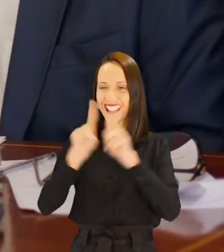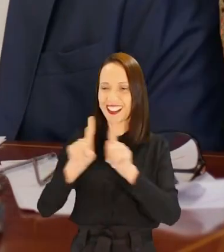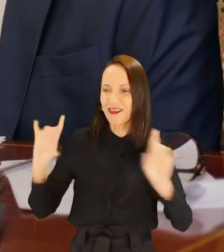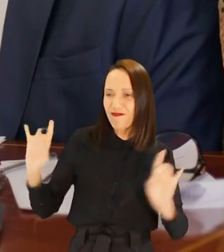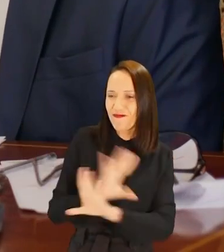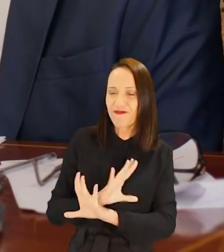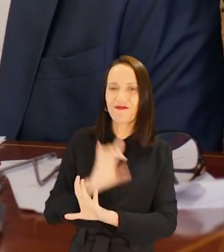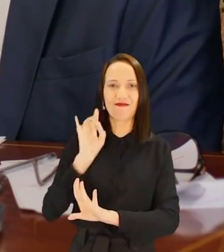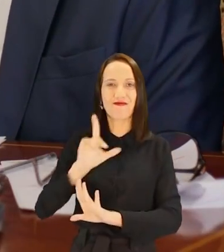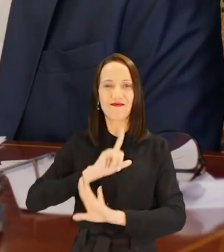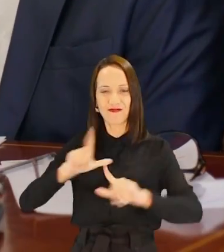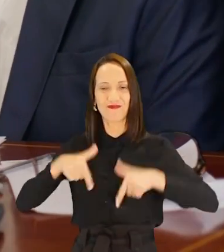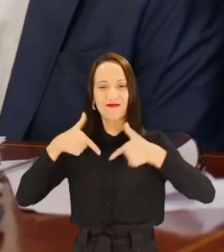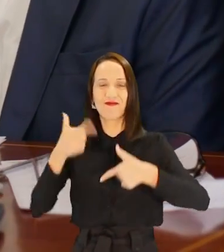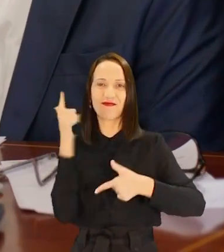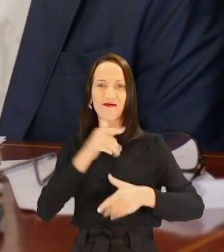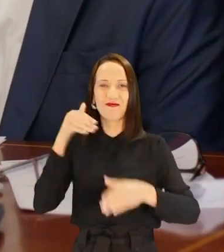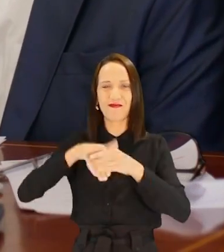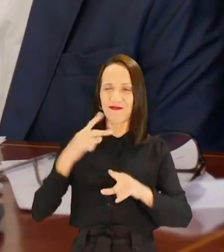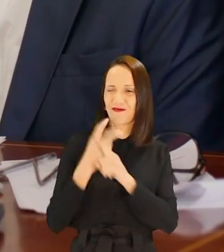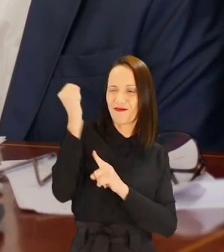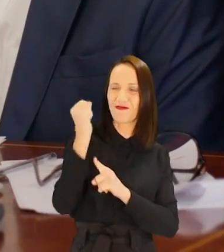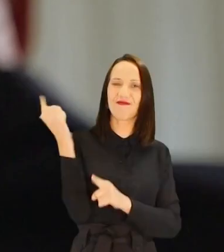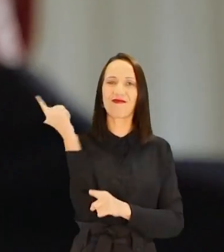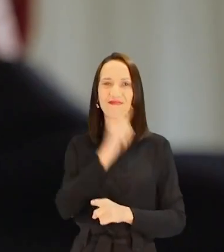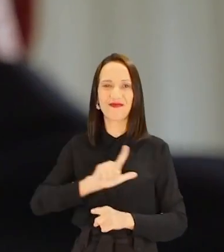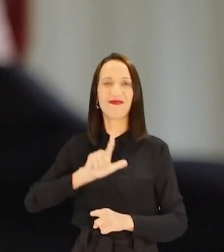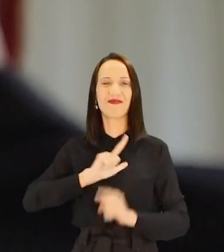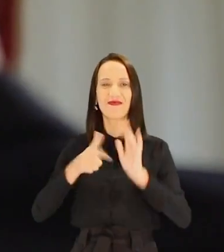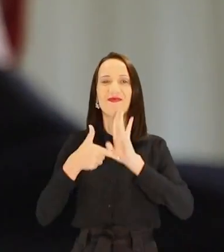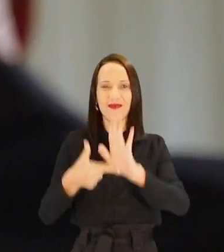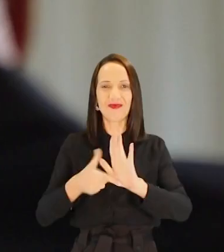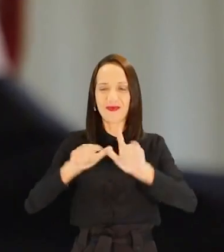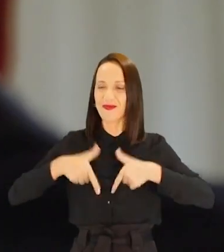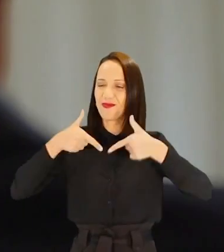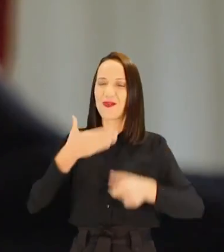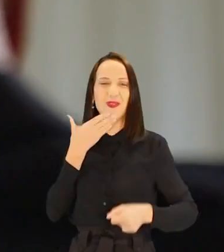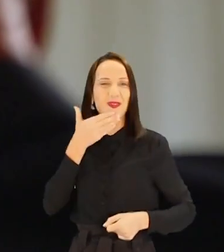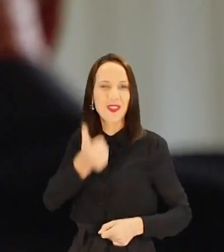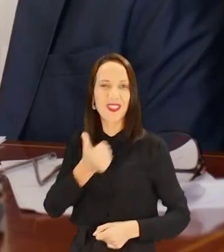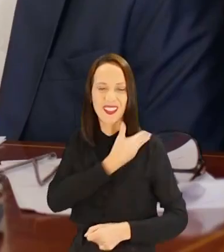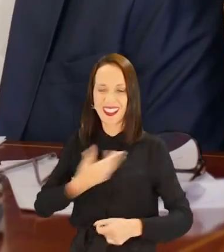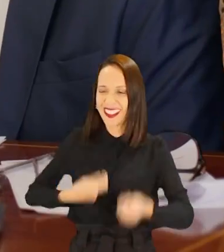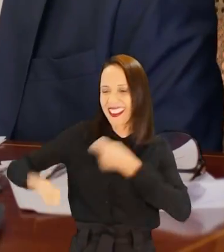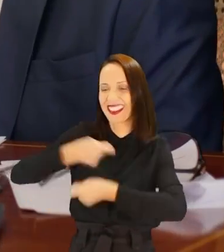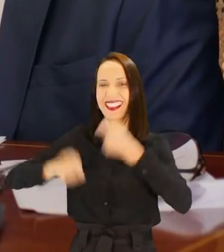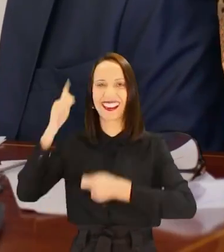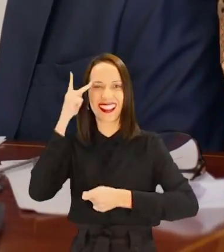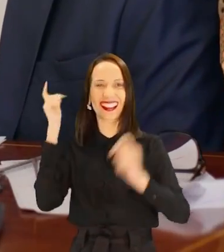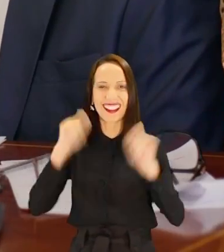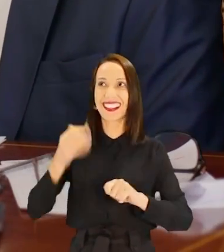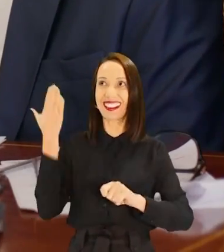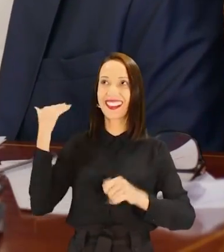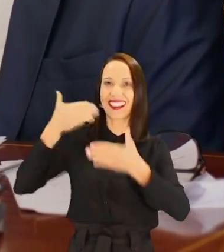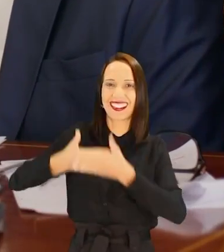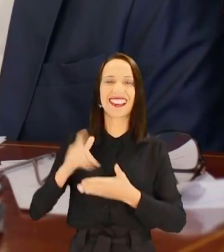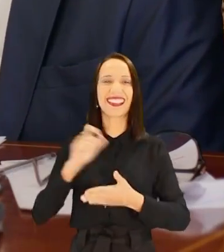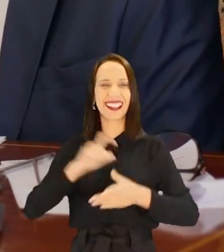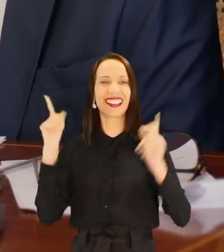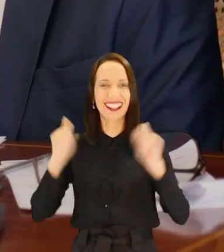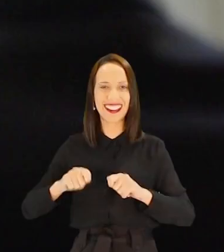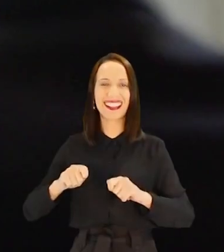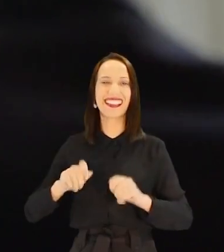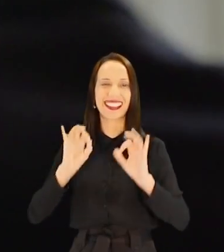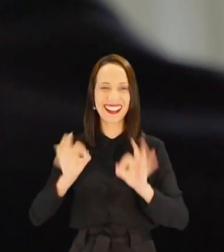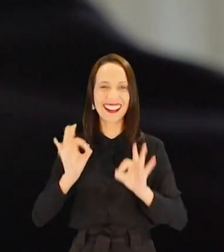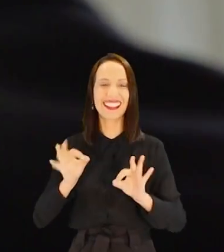vocês estão prontos, não apenas pra ganhar as eleições, mas estão prontos pra fazer a melhor governança que São Paulo já